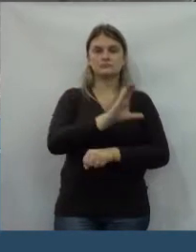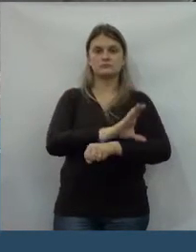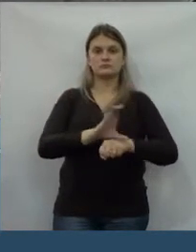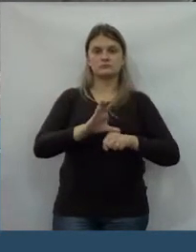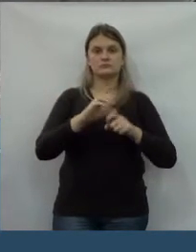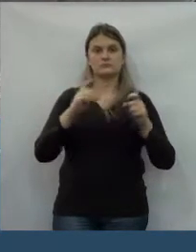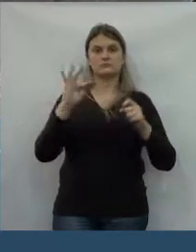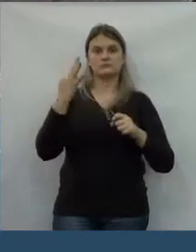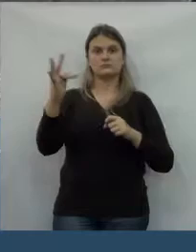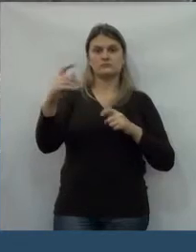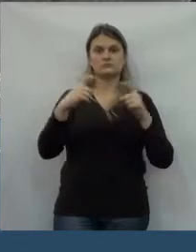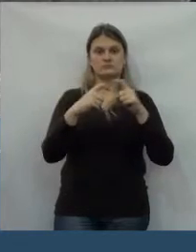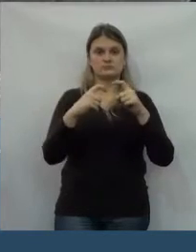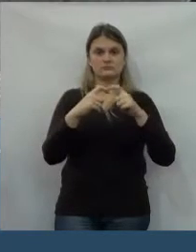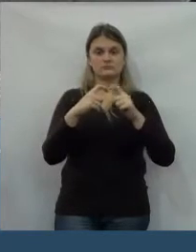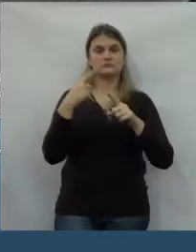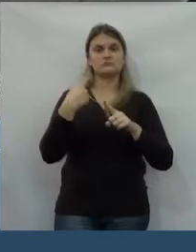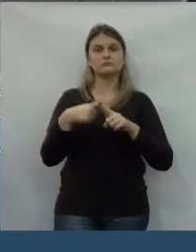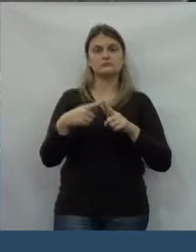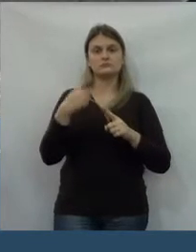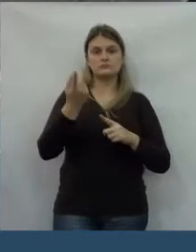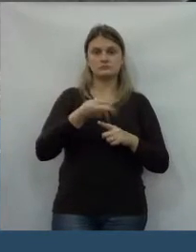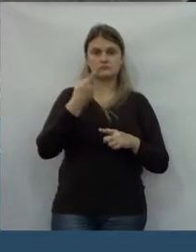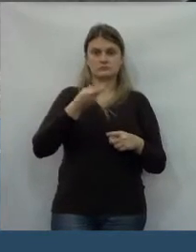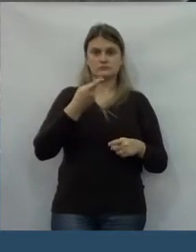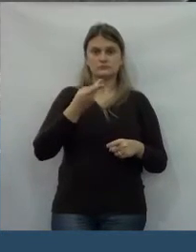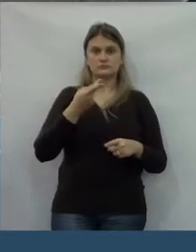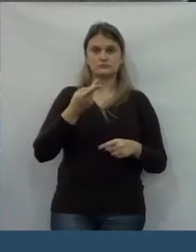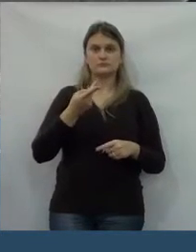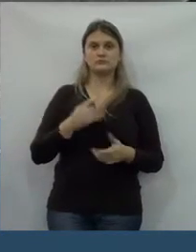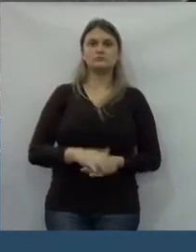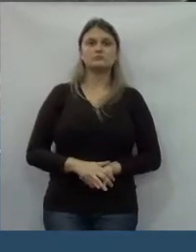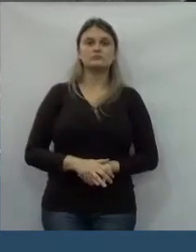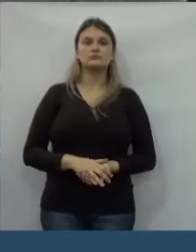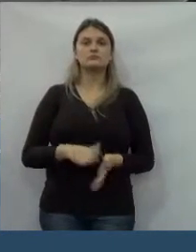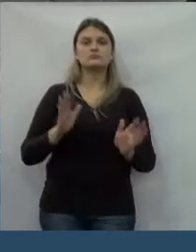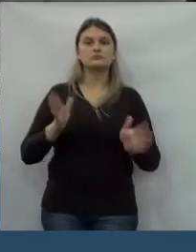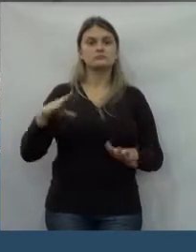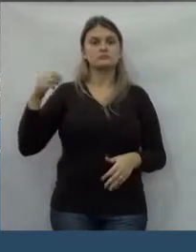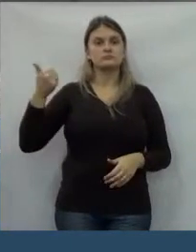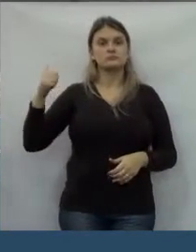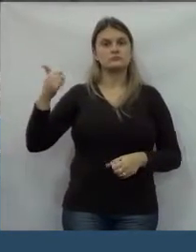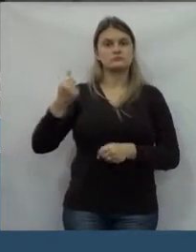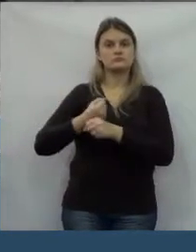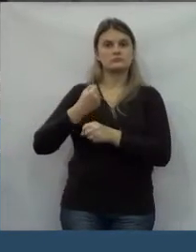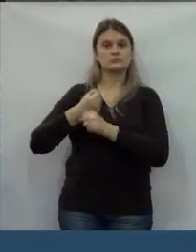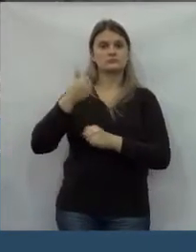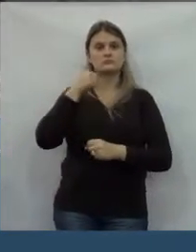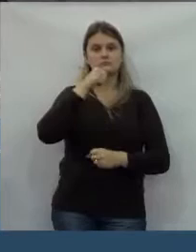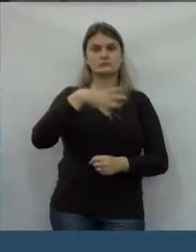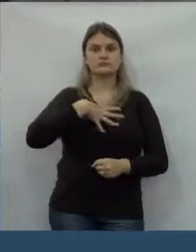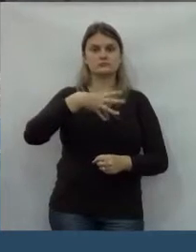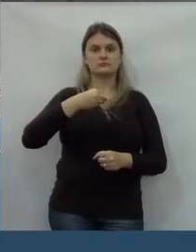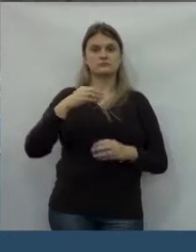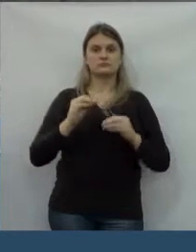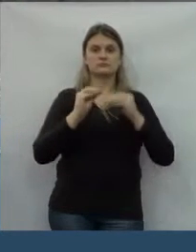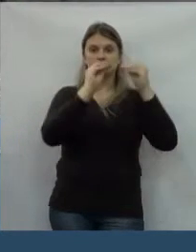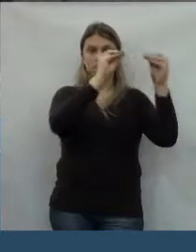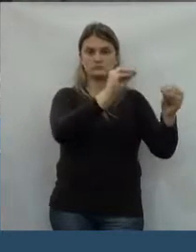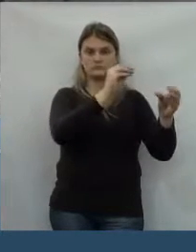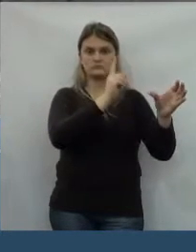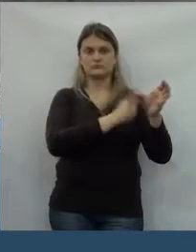curso de medicina. Eu digo isso porque, há 11 anos, a minha filha saiu do Nano Vitória para estudar,